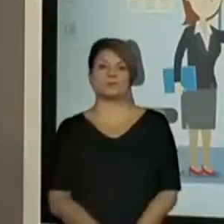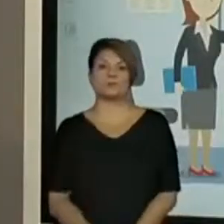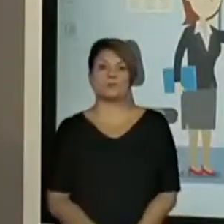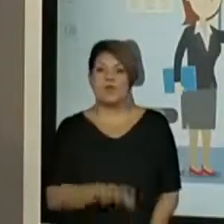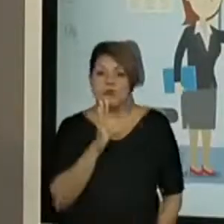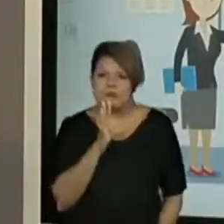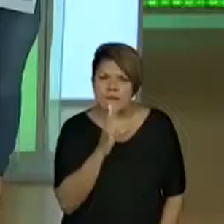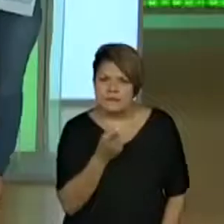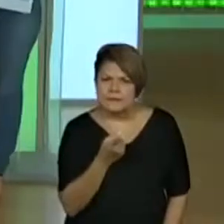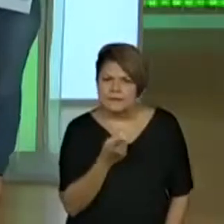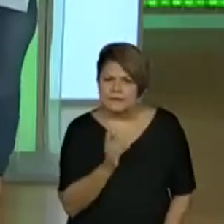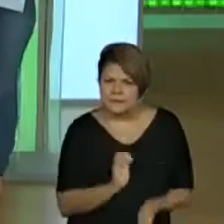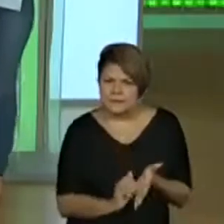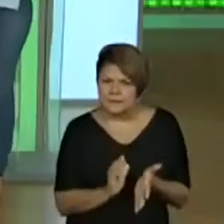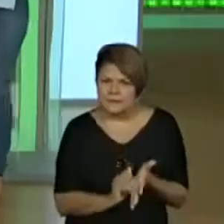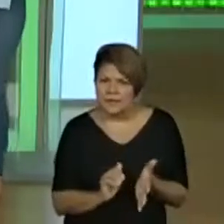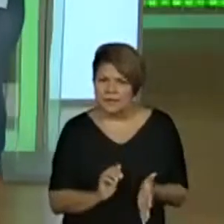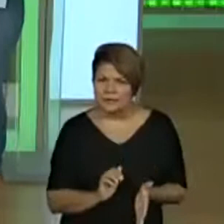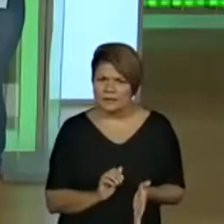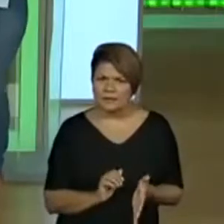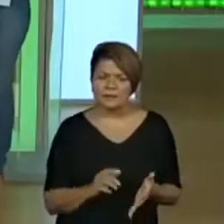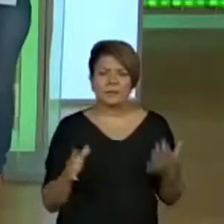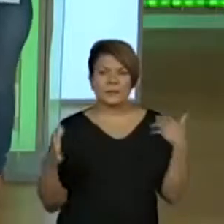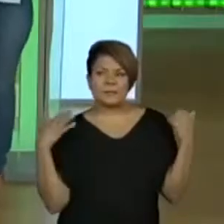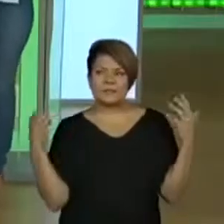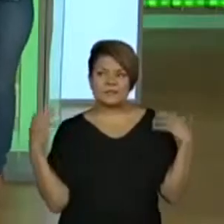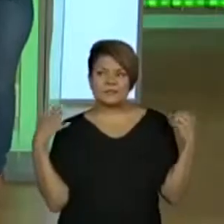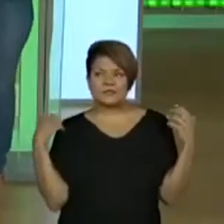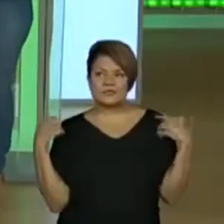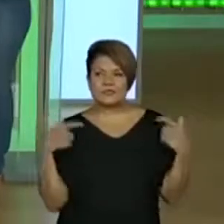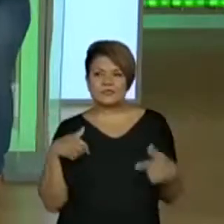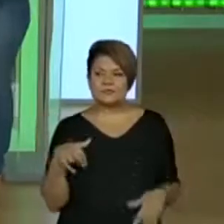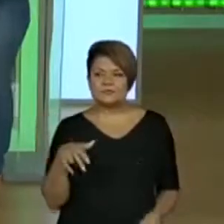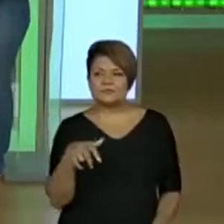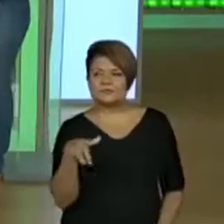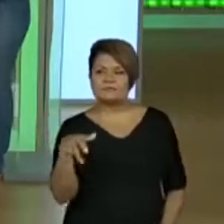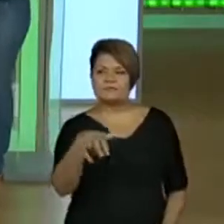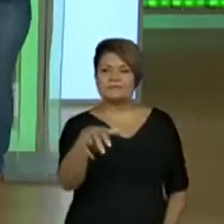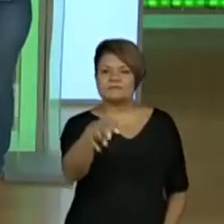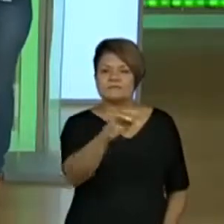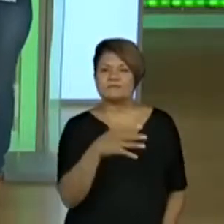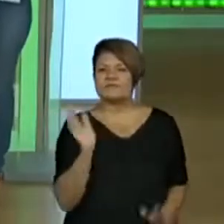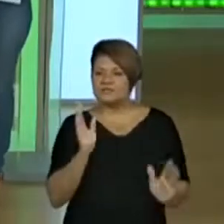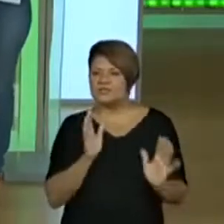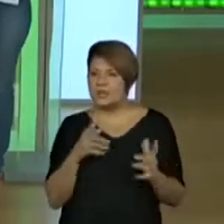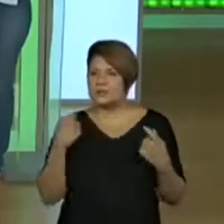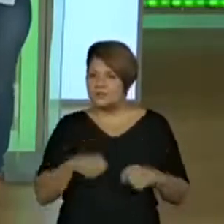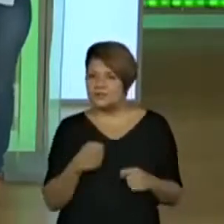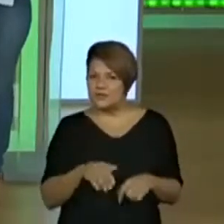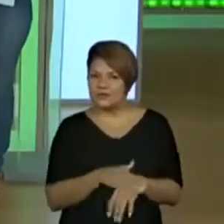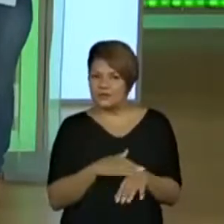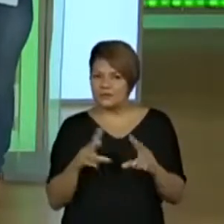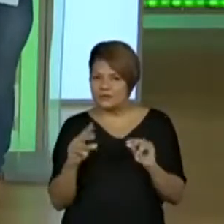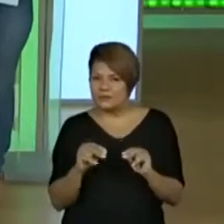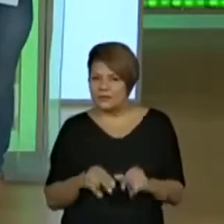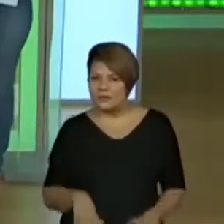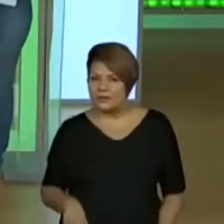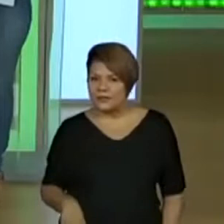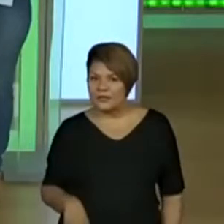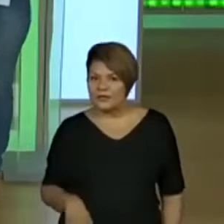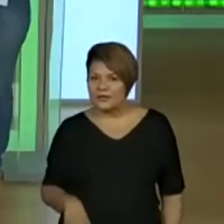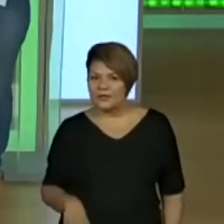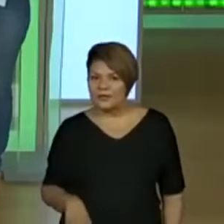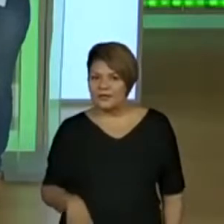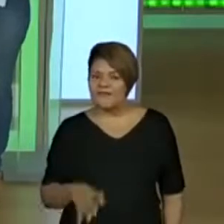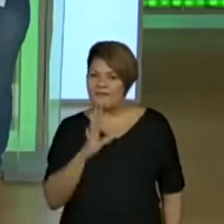sua escola? Será que ela já deu uma passeadinha pelo corredor? As crianças já precisaram falar com ela? O que será?